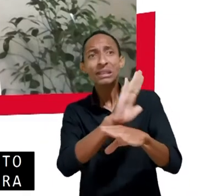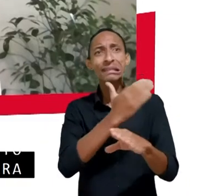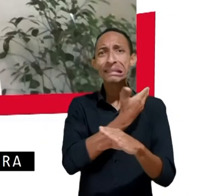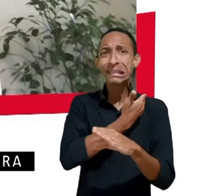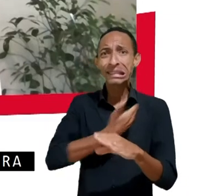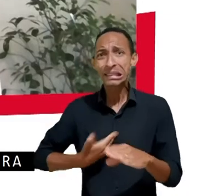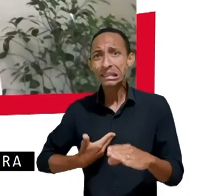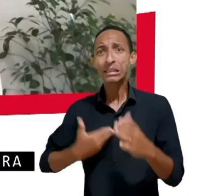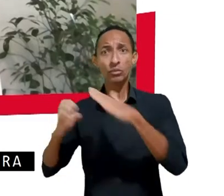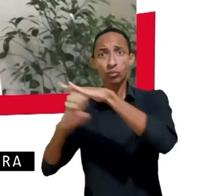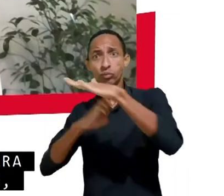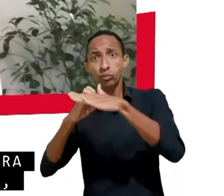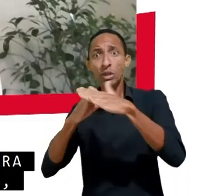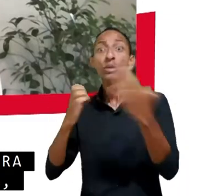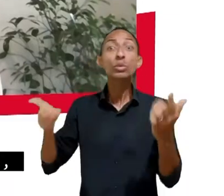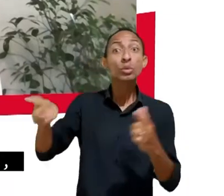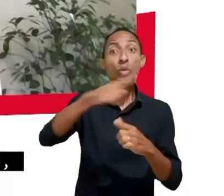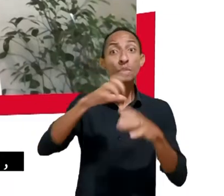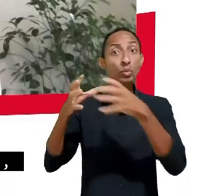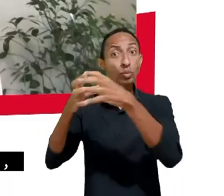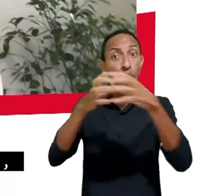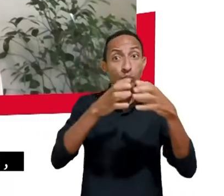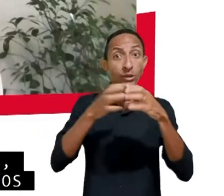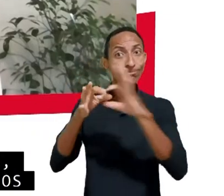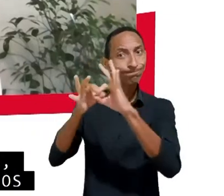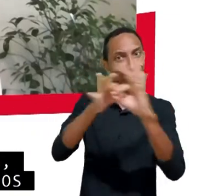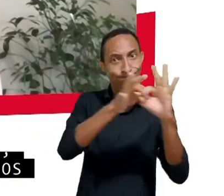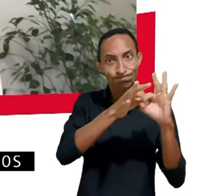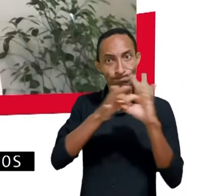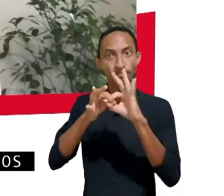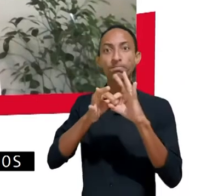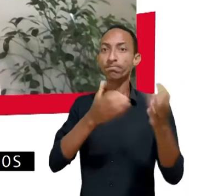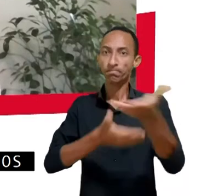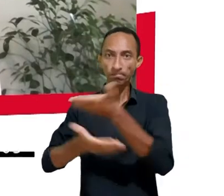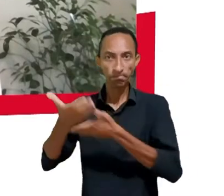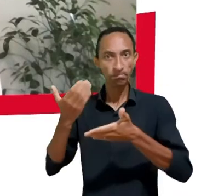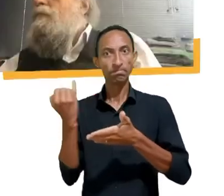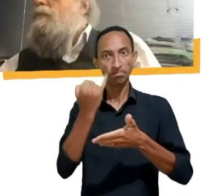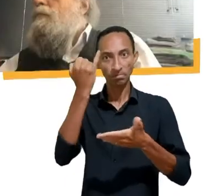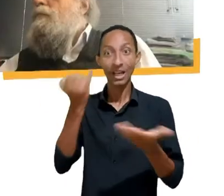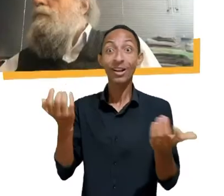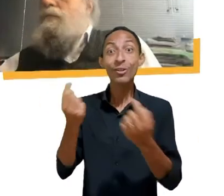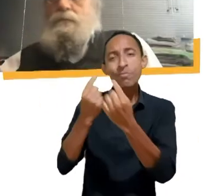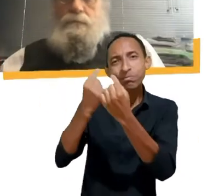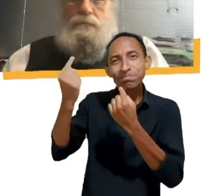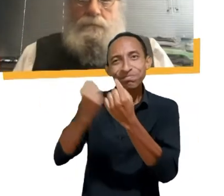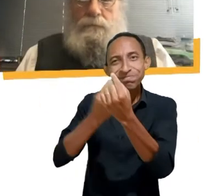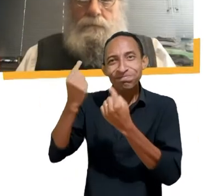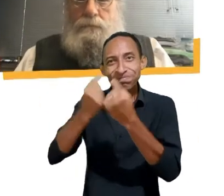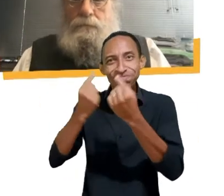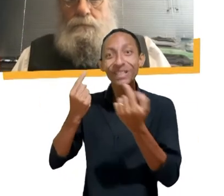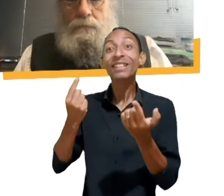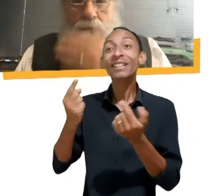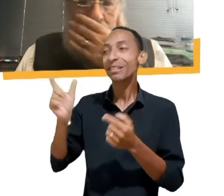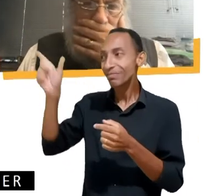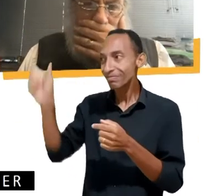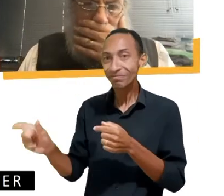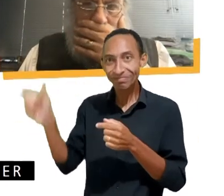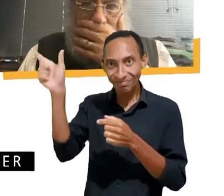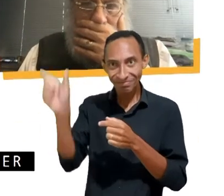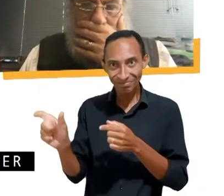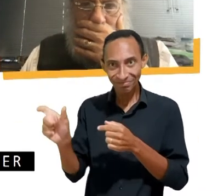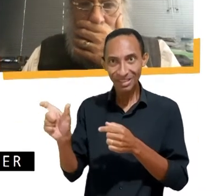atuais. E para essa conversa, eu tenho a honra de ter comigo os convidados Demi Guettico, Marina